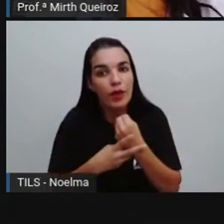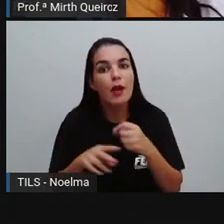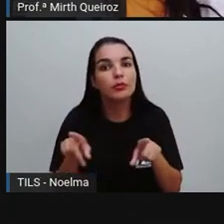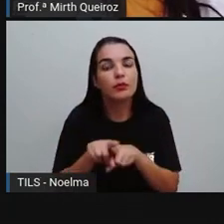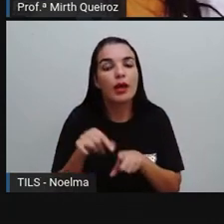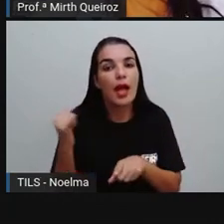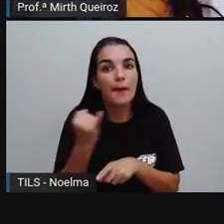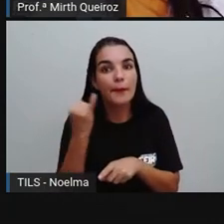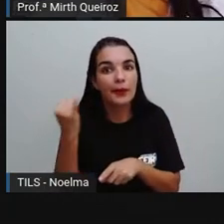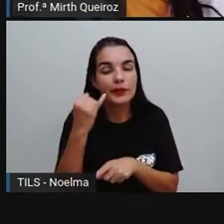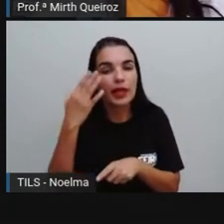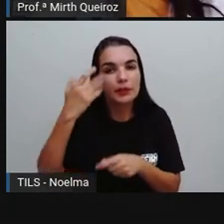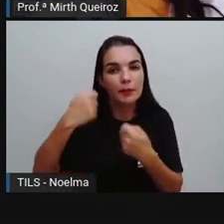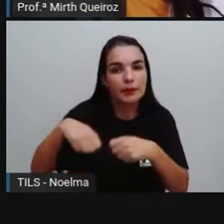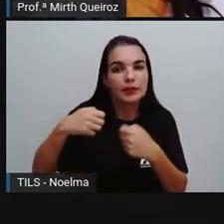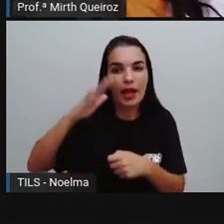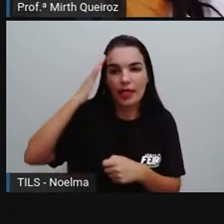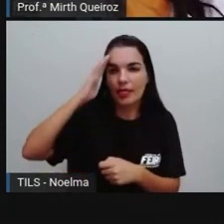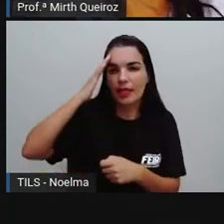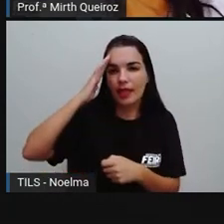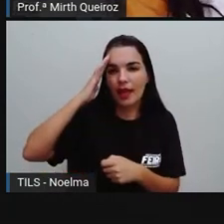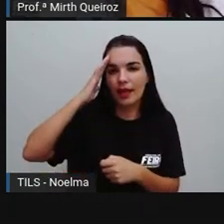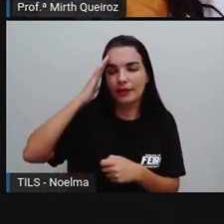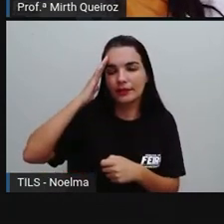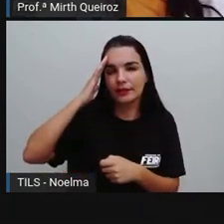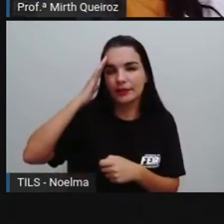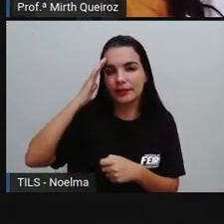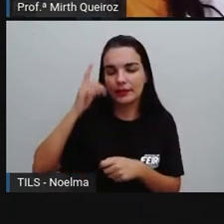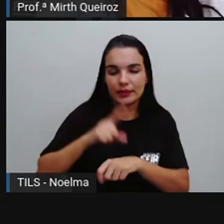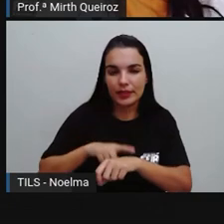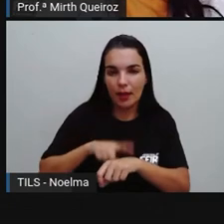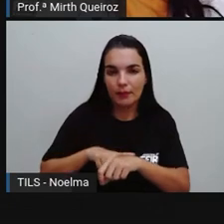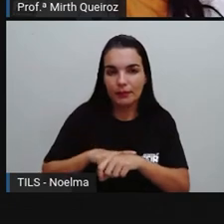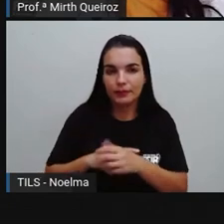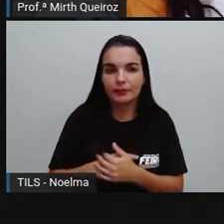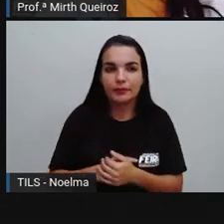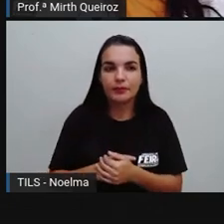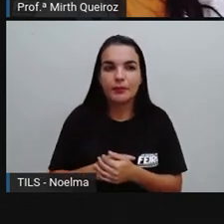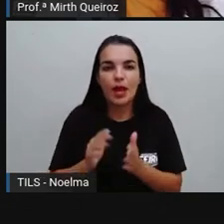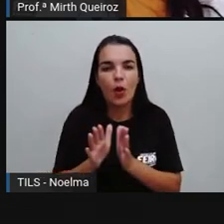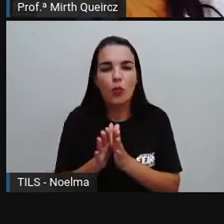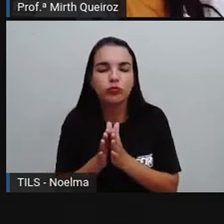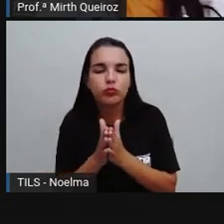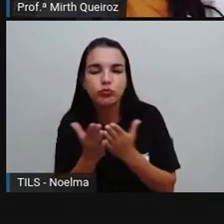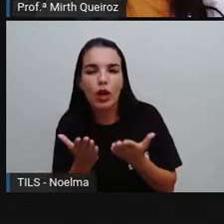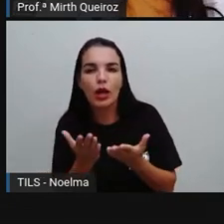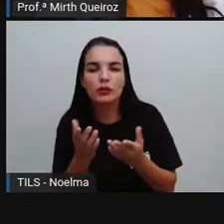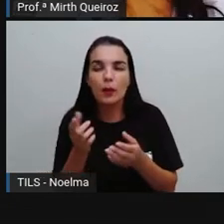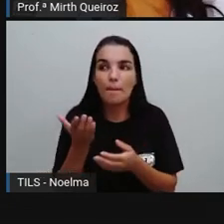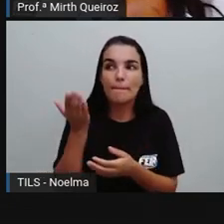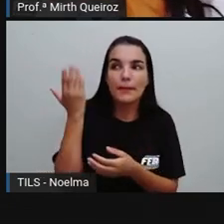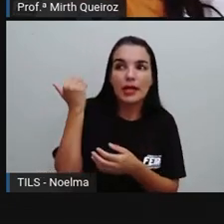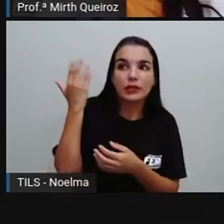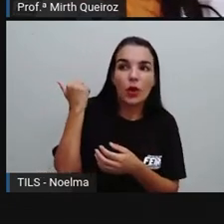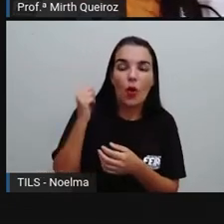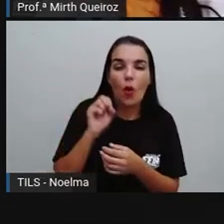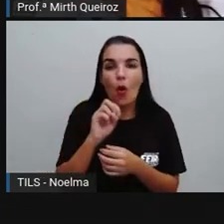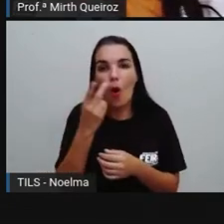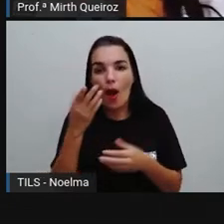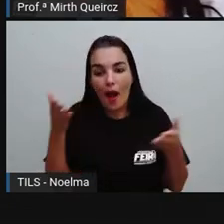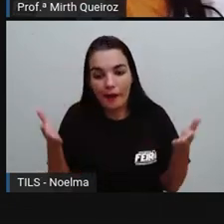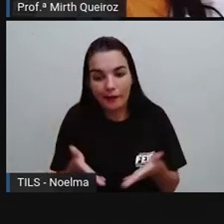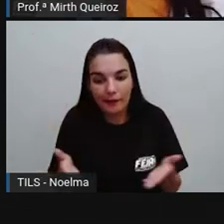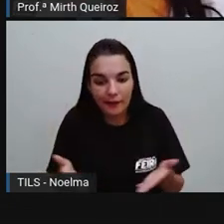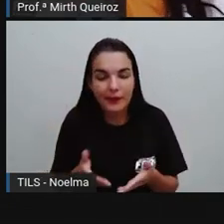importantes para a gente entender o tempo da notícia? Quando se passa, passou, ou se está se